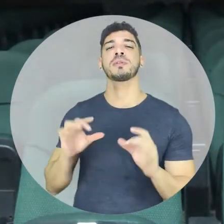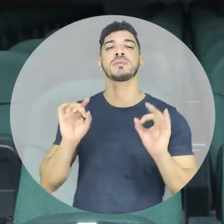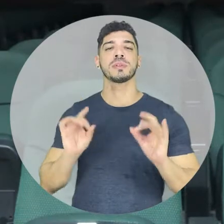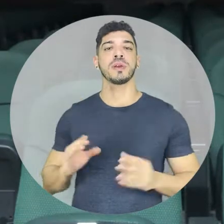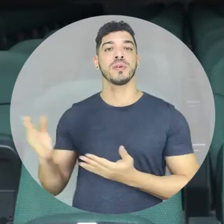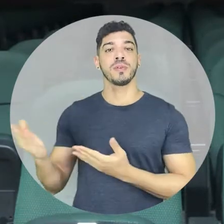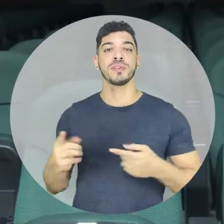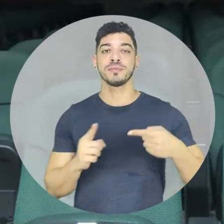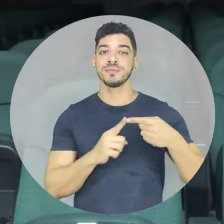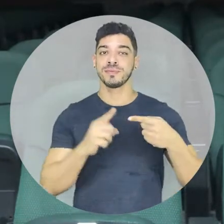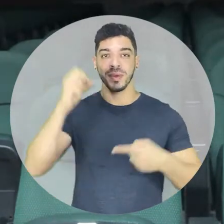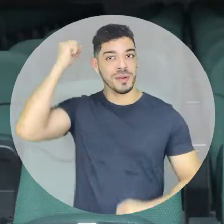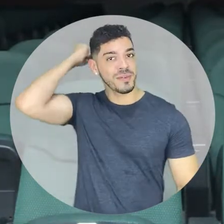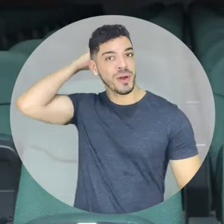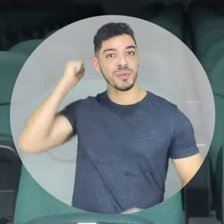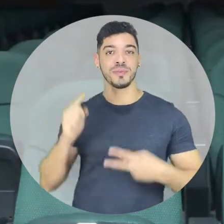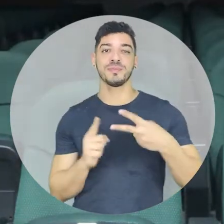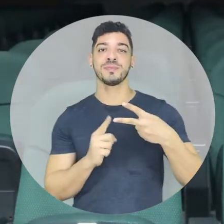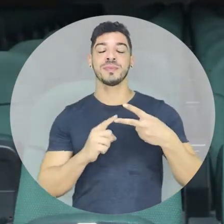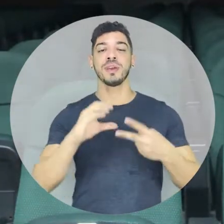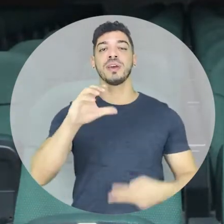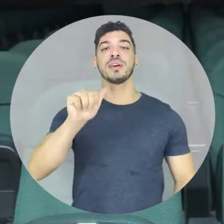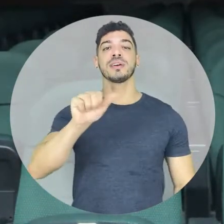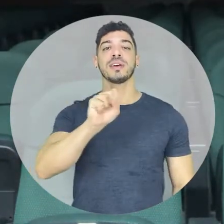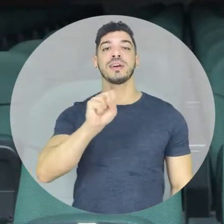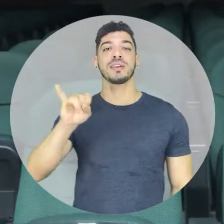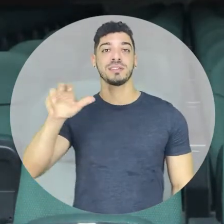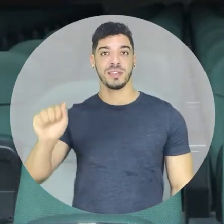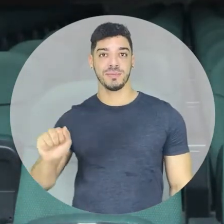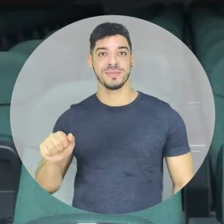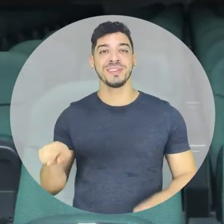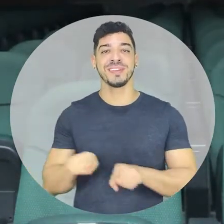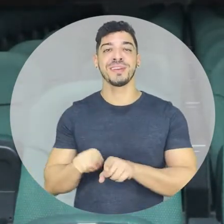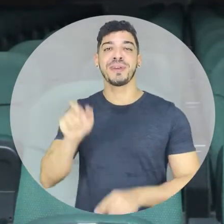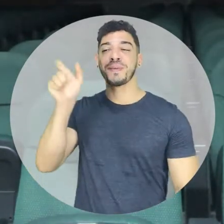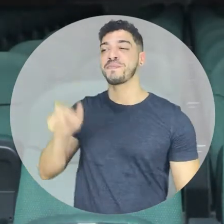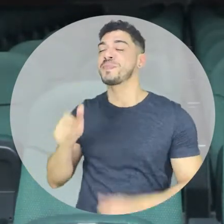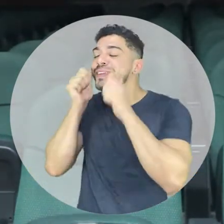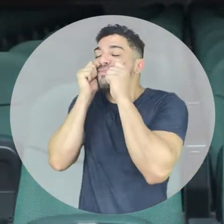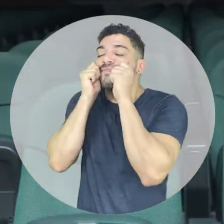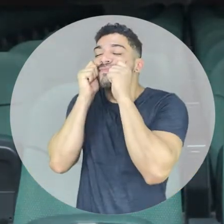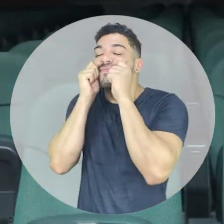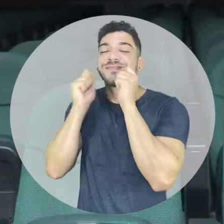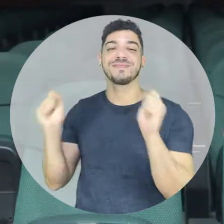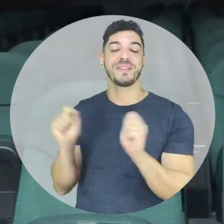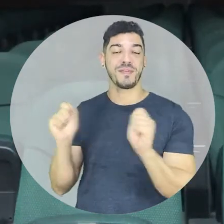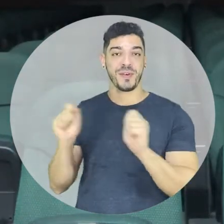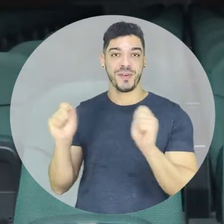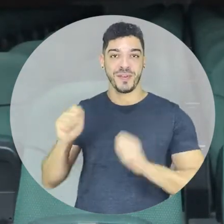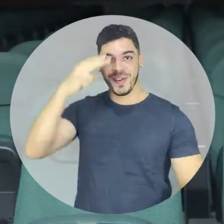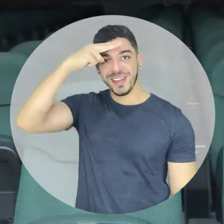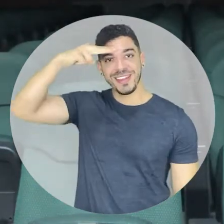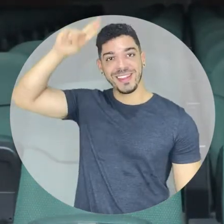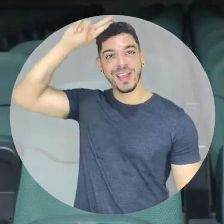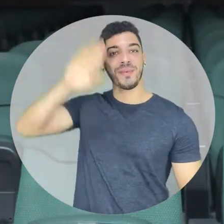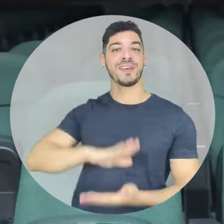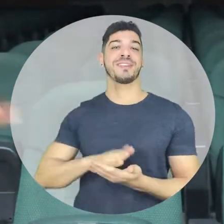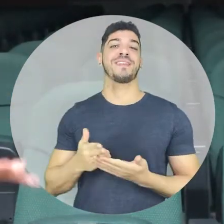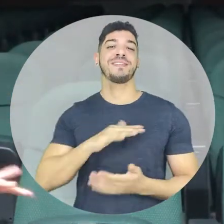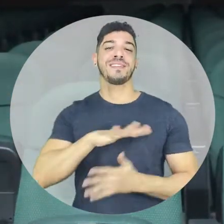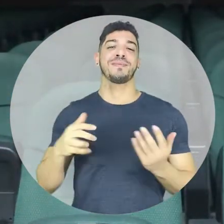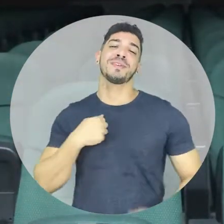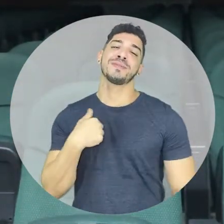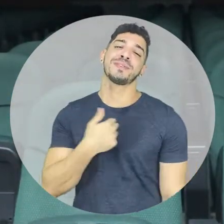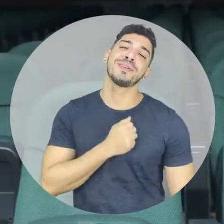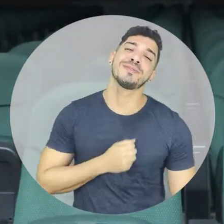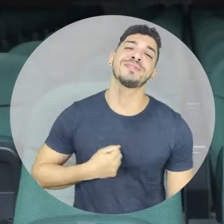com a presença dos professores Valdo Nóbrega e Cássia Virgínio. E também esse fofo que é o Nemo, intérprete de Libras, maravilhoso, que eu